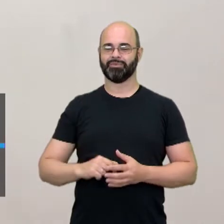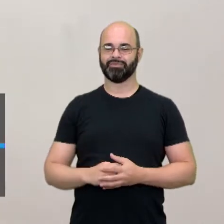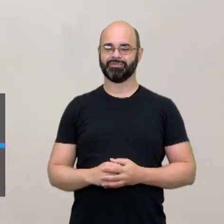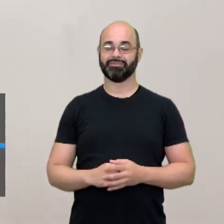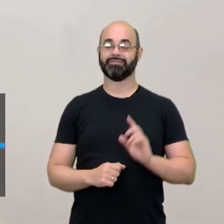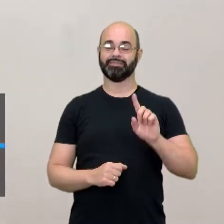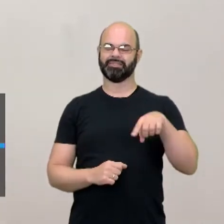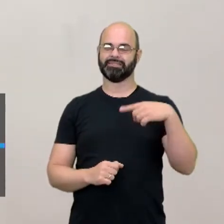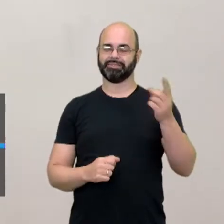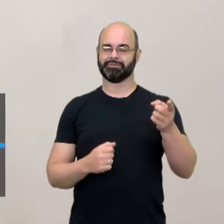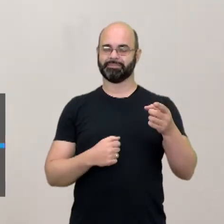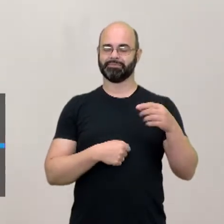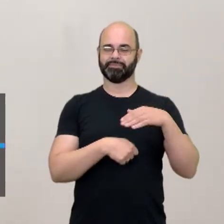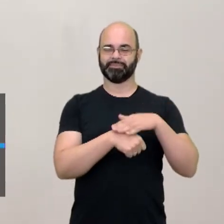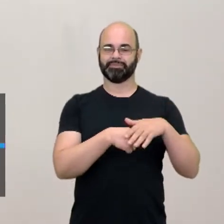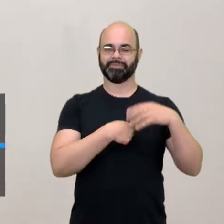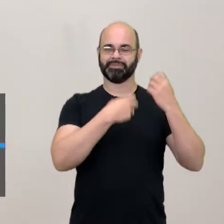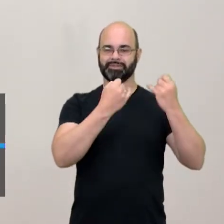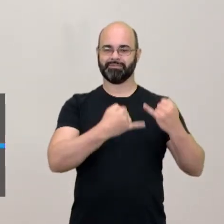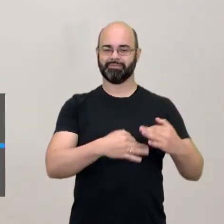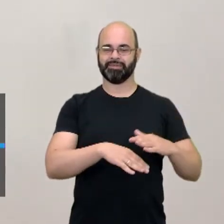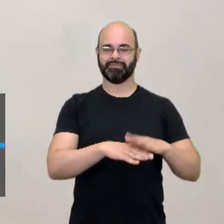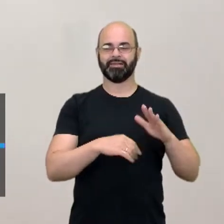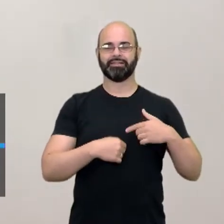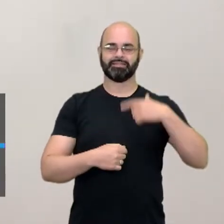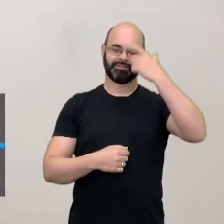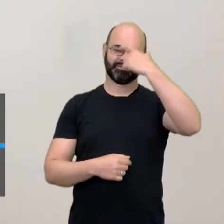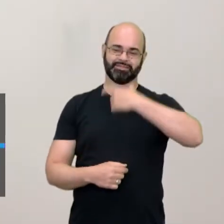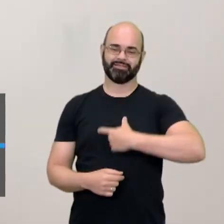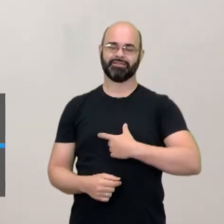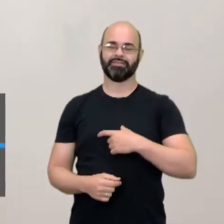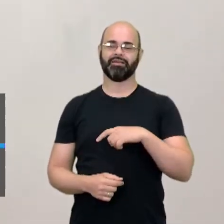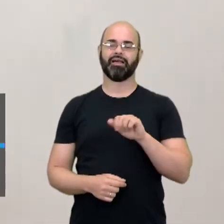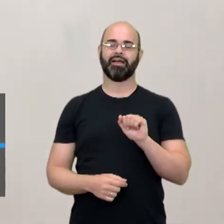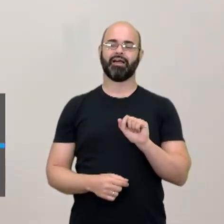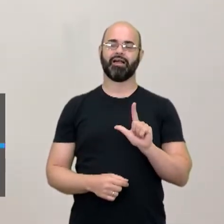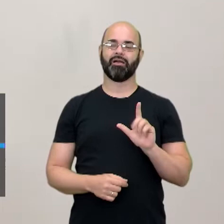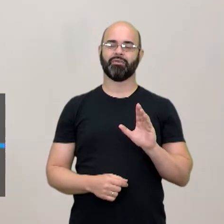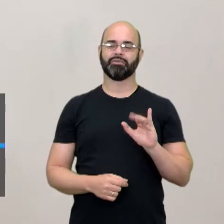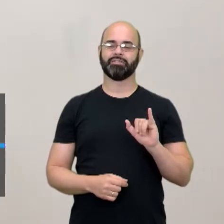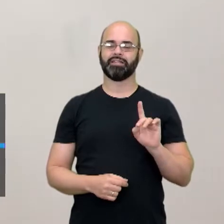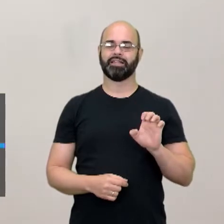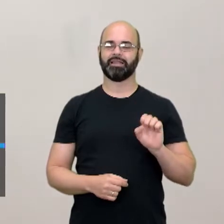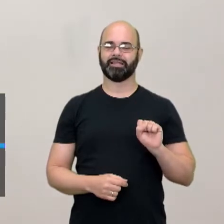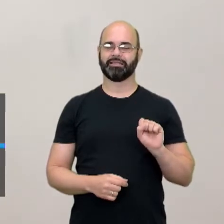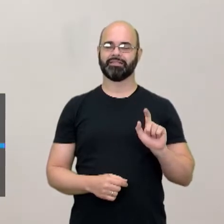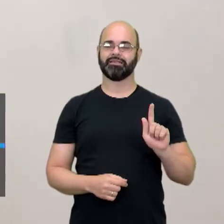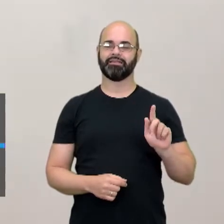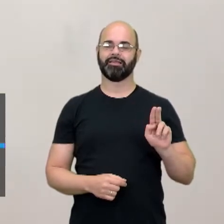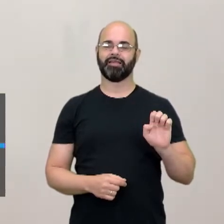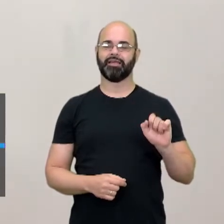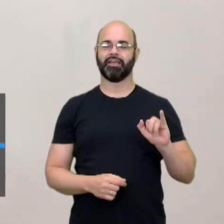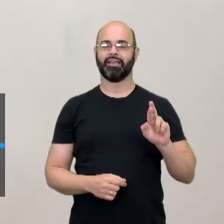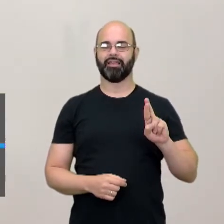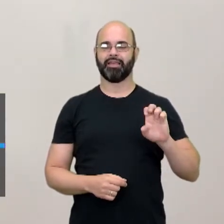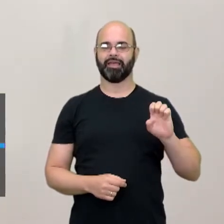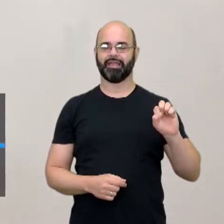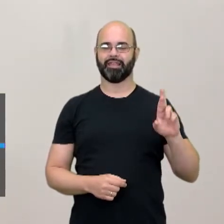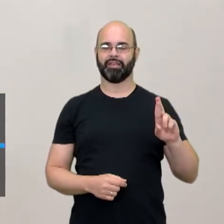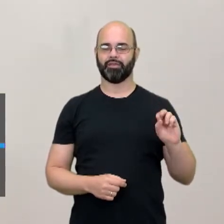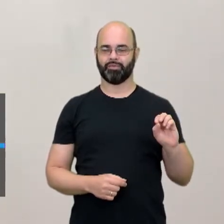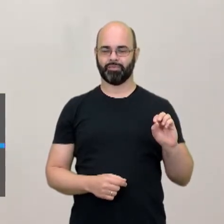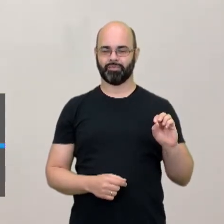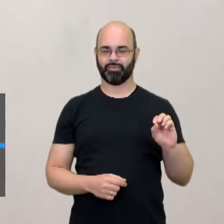vocês. Eu sou o professor Alcides Guerreiro, também de história, porque agora a gente abarca aí